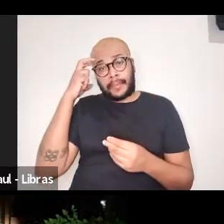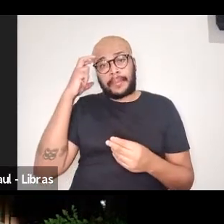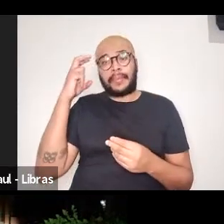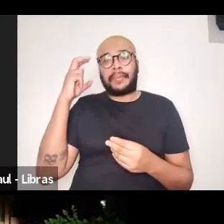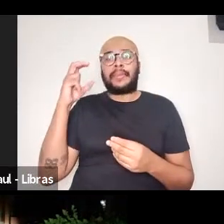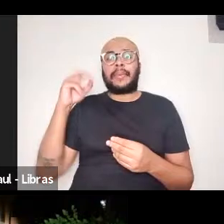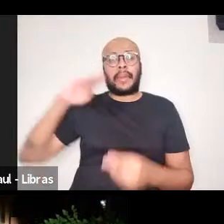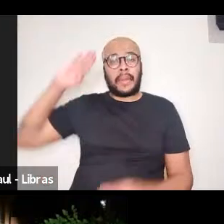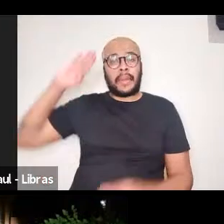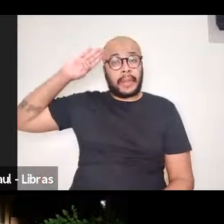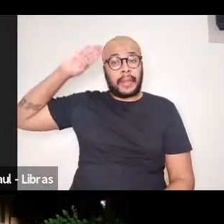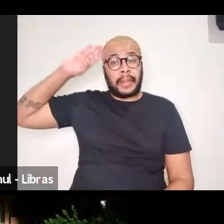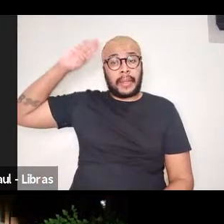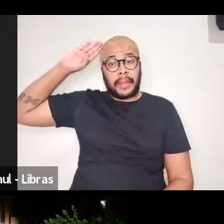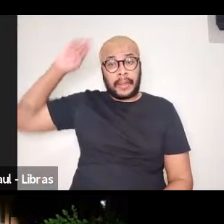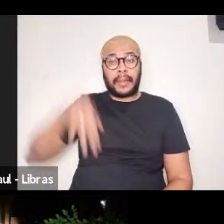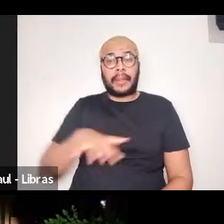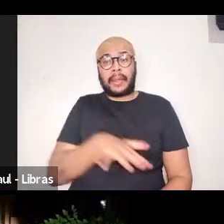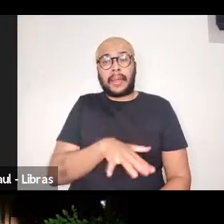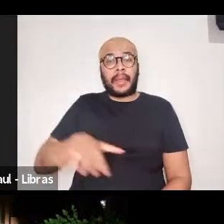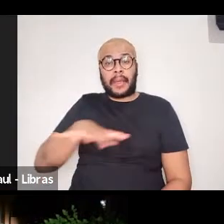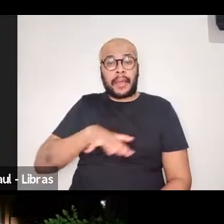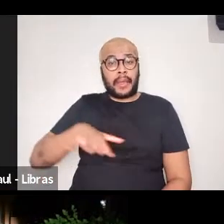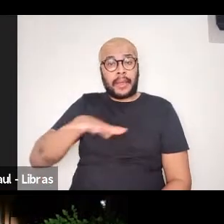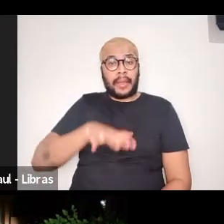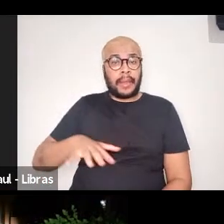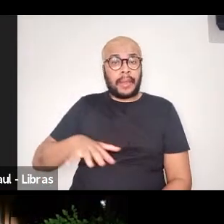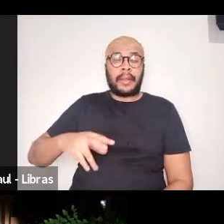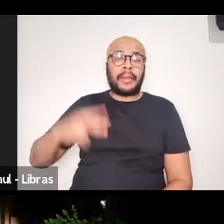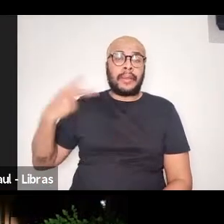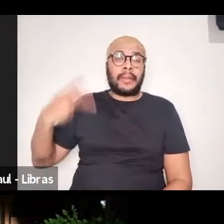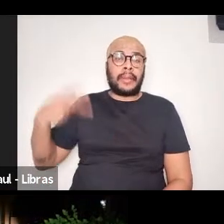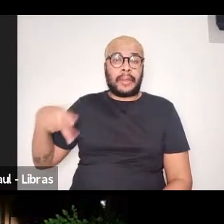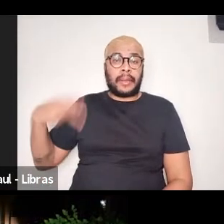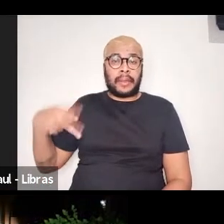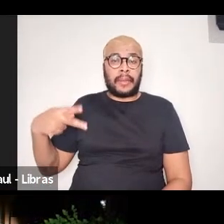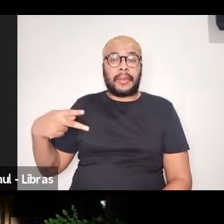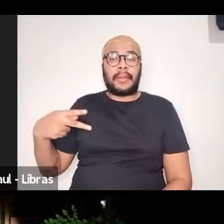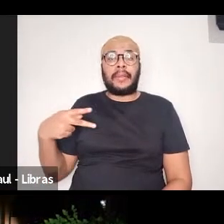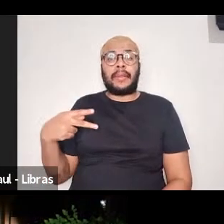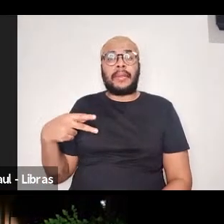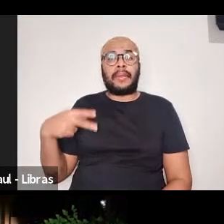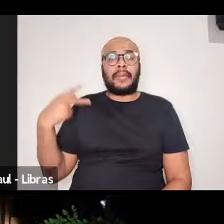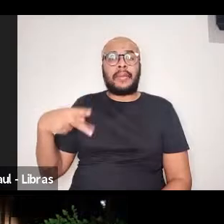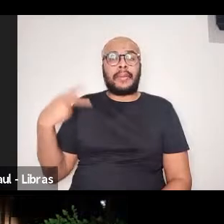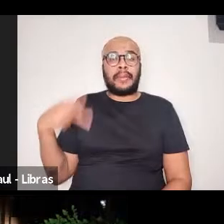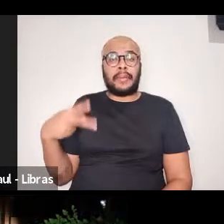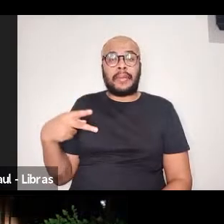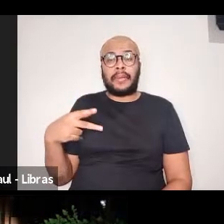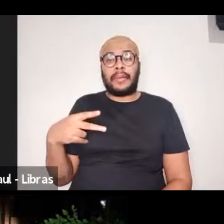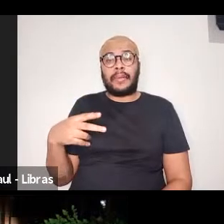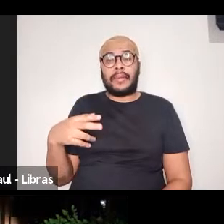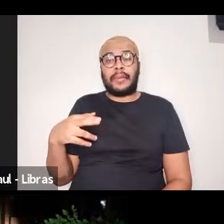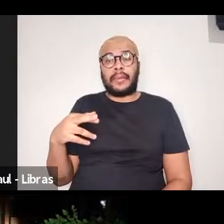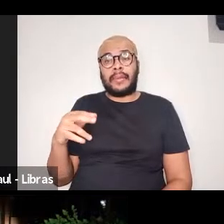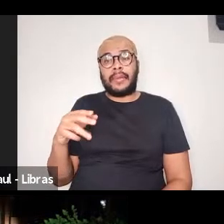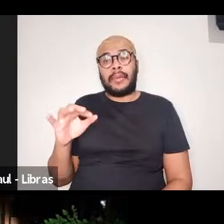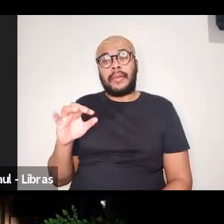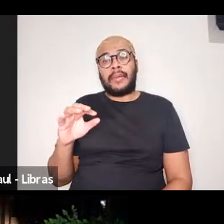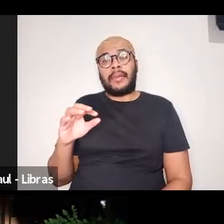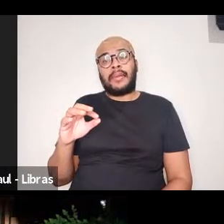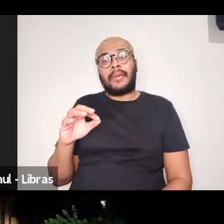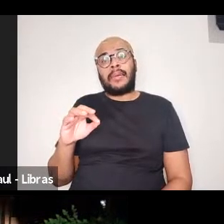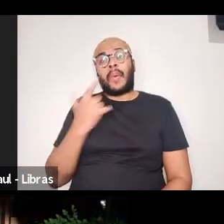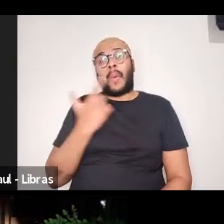acadêmica, partir do seu campo, digamos, para usar uma expressão sociológica, e, obviamente, outros